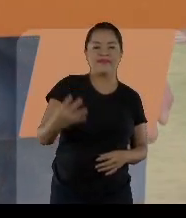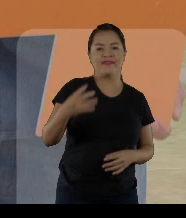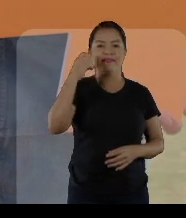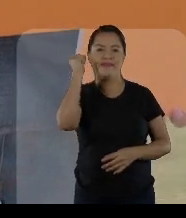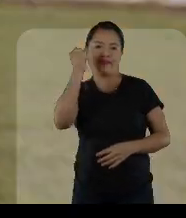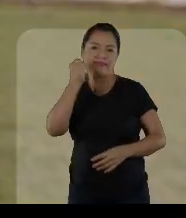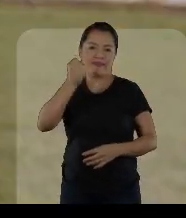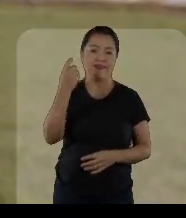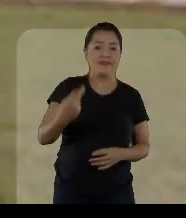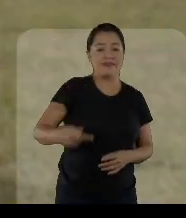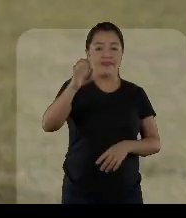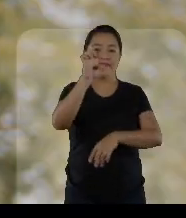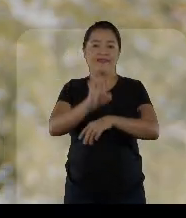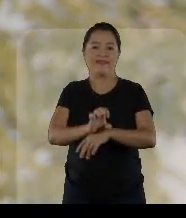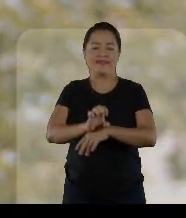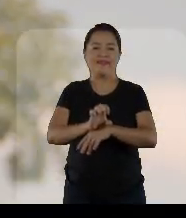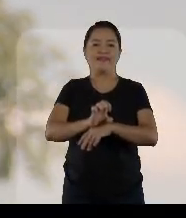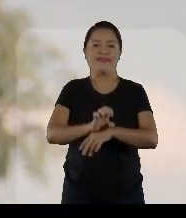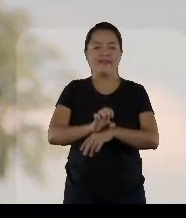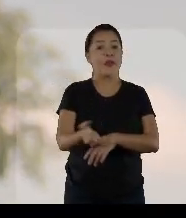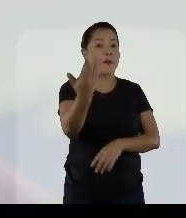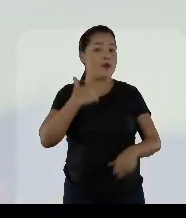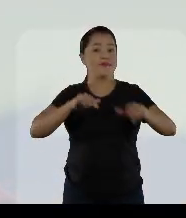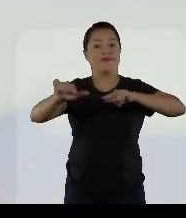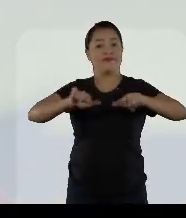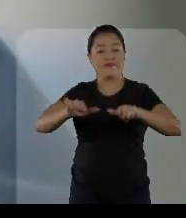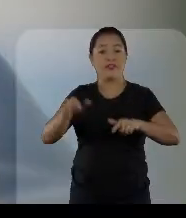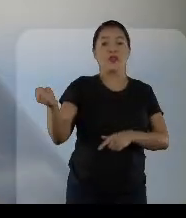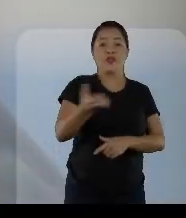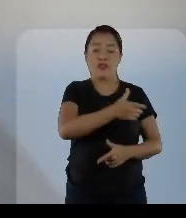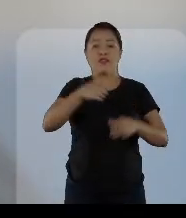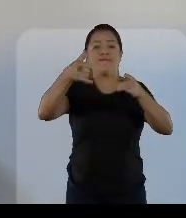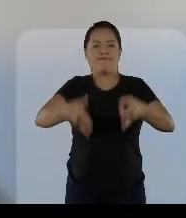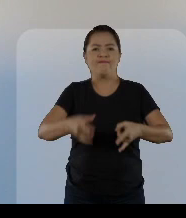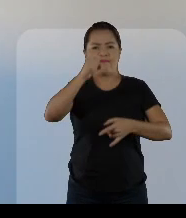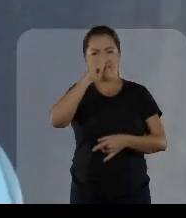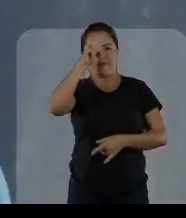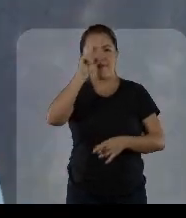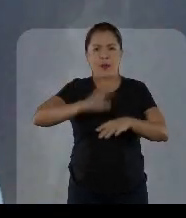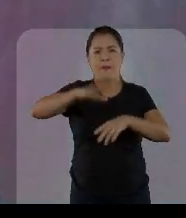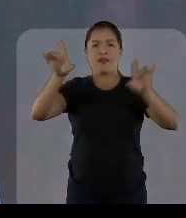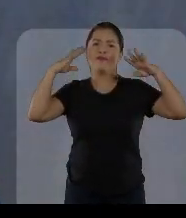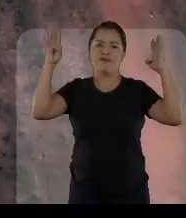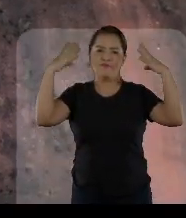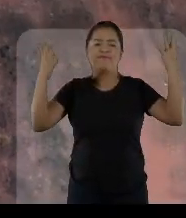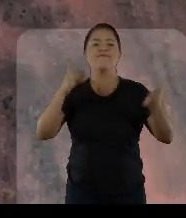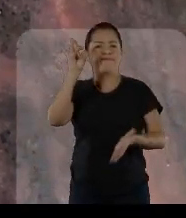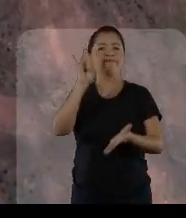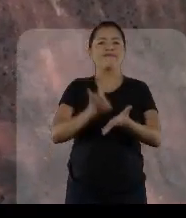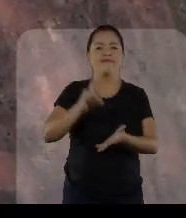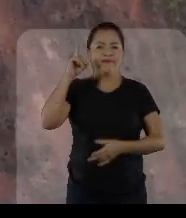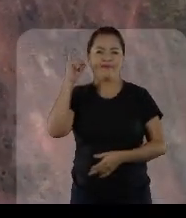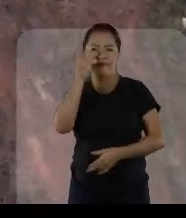444, o senador do nosso estado. Bora trabalhar? Novos leitos de UTI, mais ambulâncias,